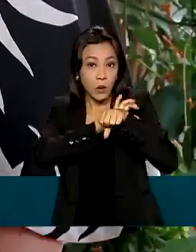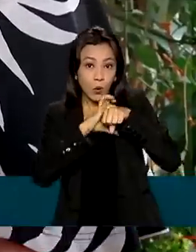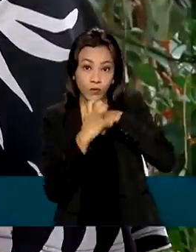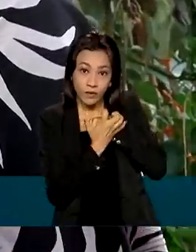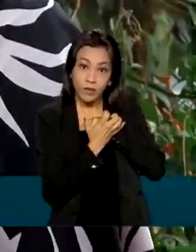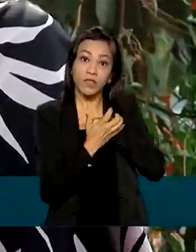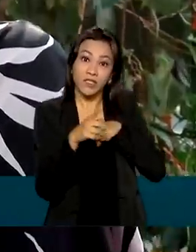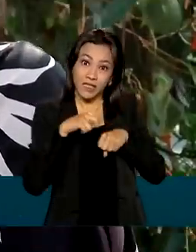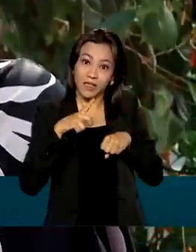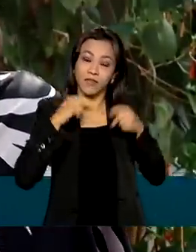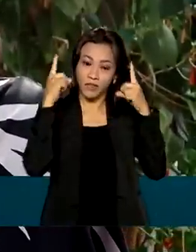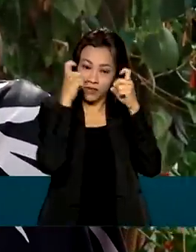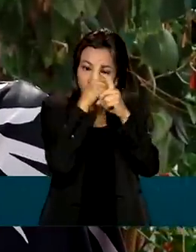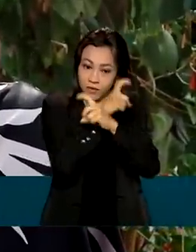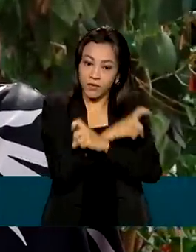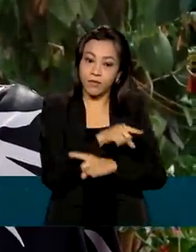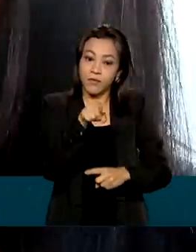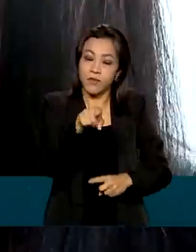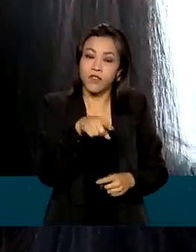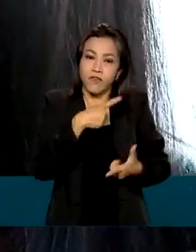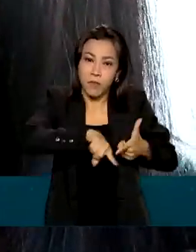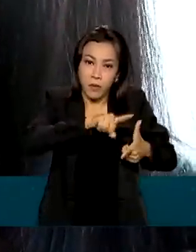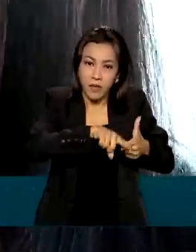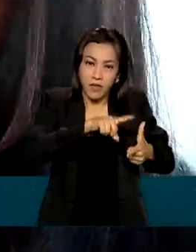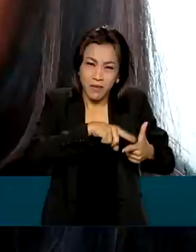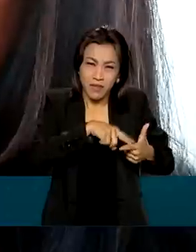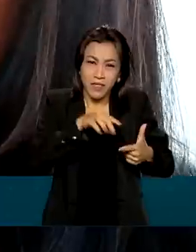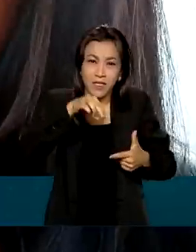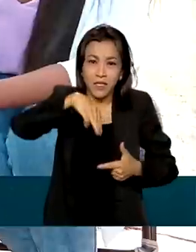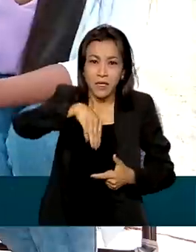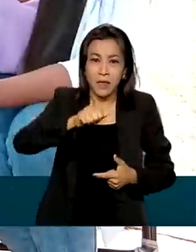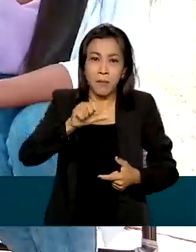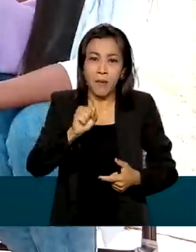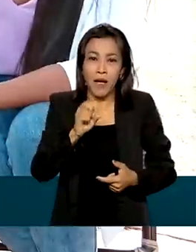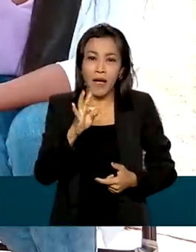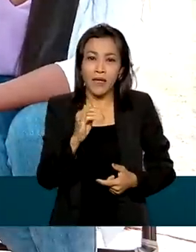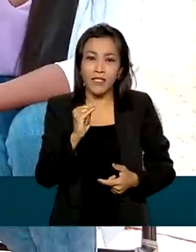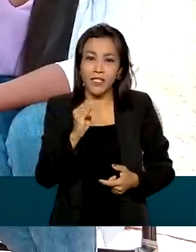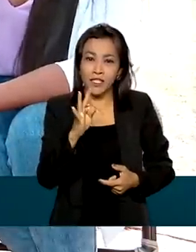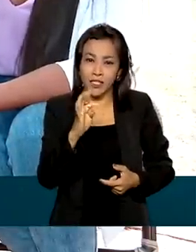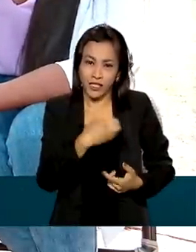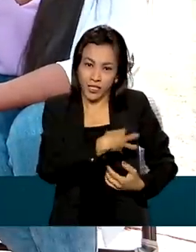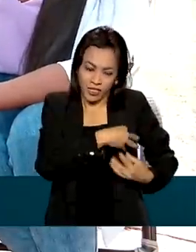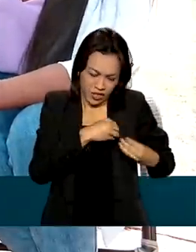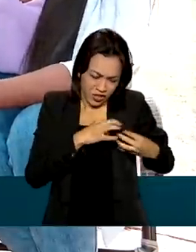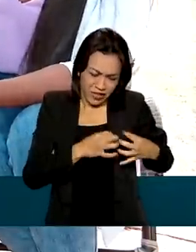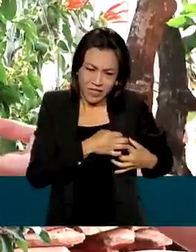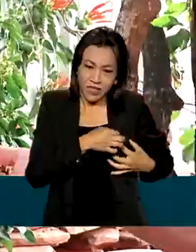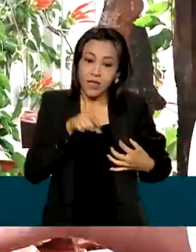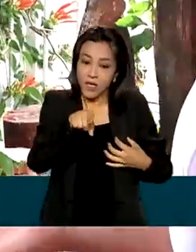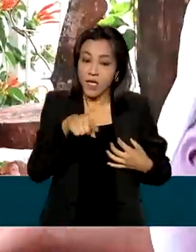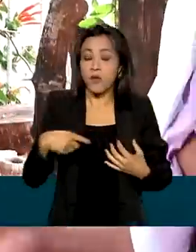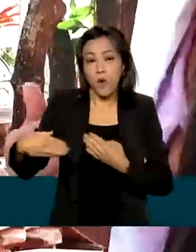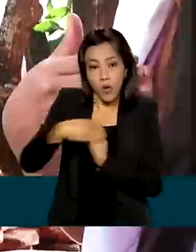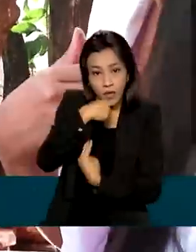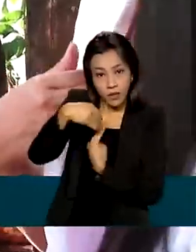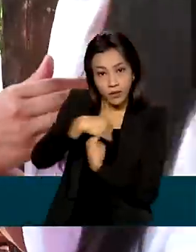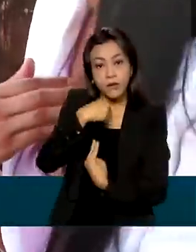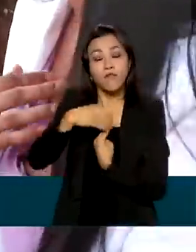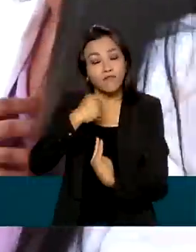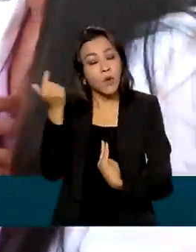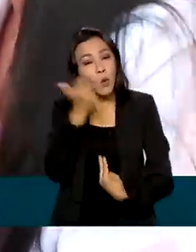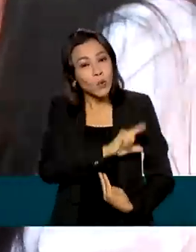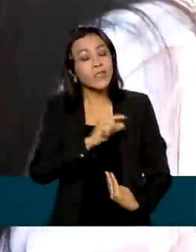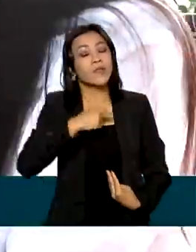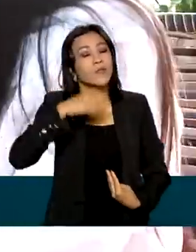complicações, como mastite. Mas, com a ajuda de uma consultora de amamentação e com muita persistência, conseguiu realizar